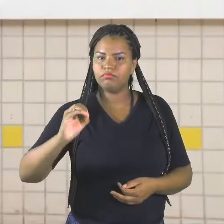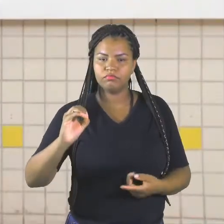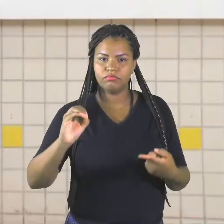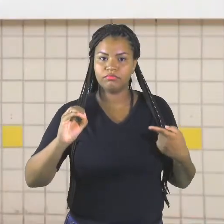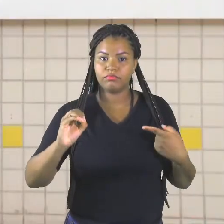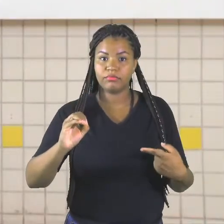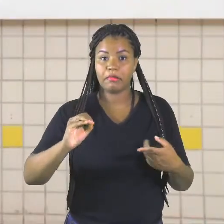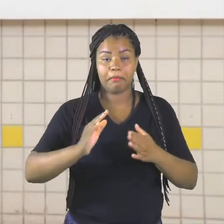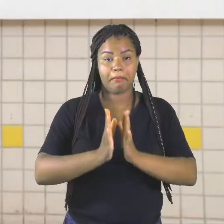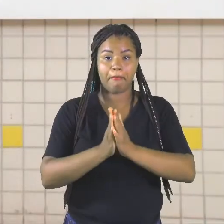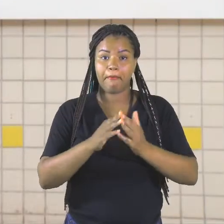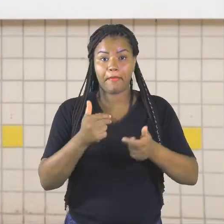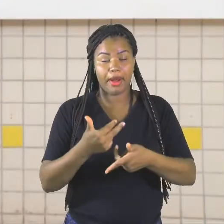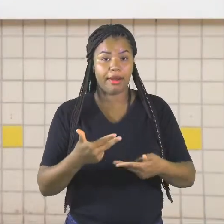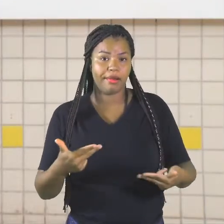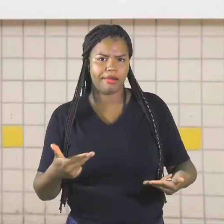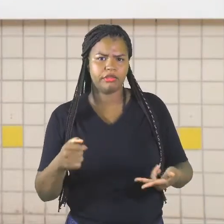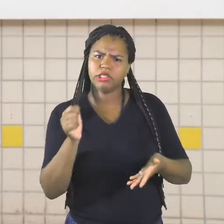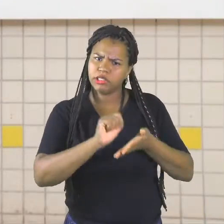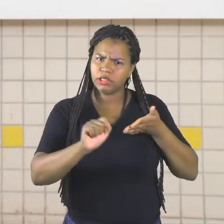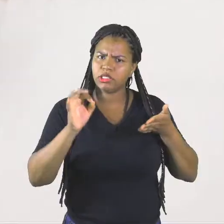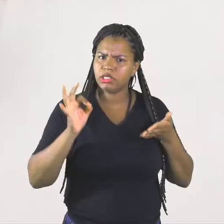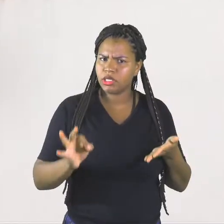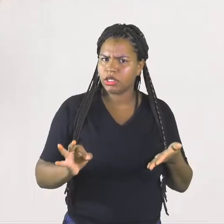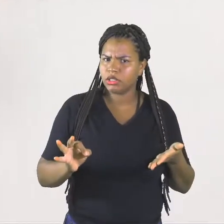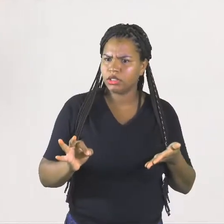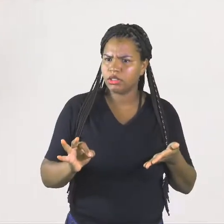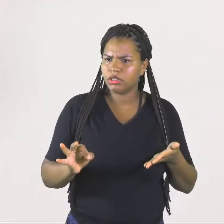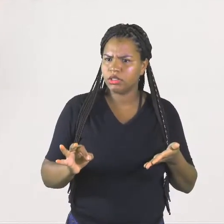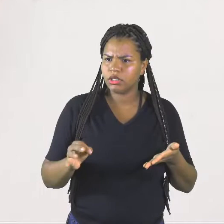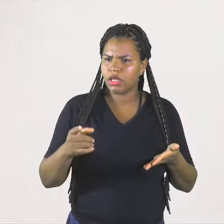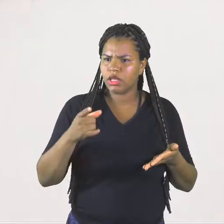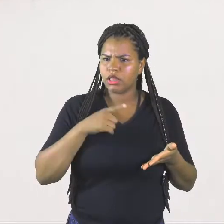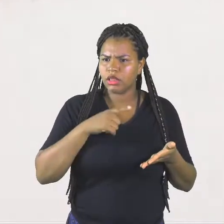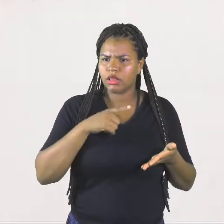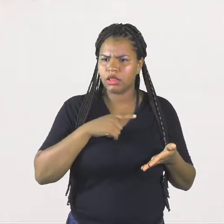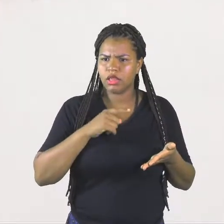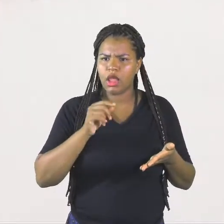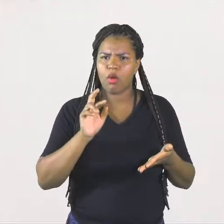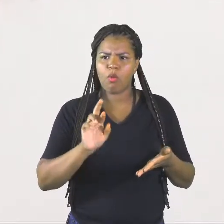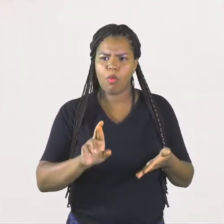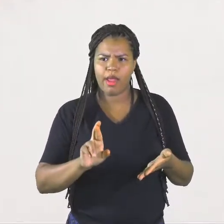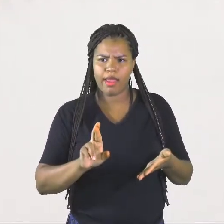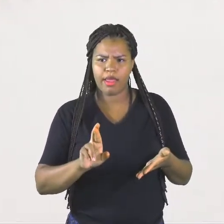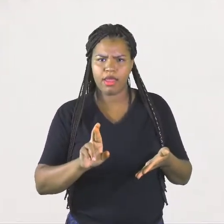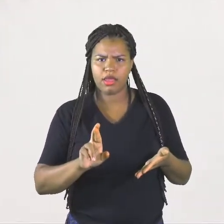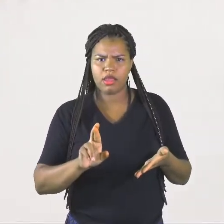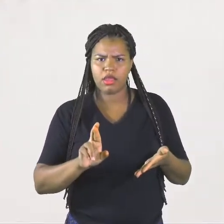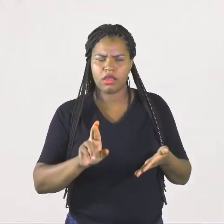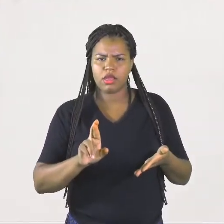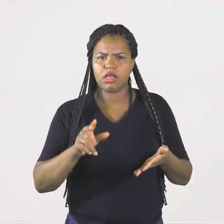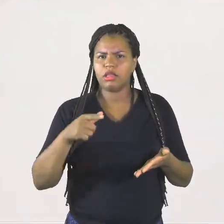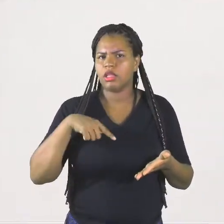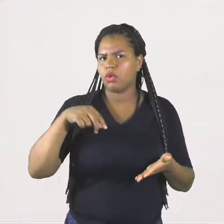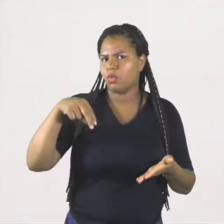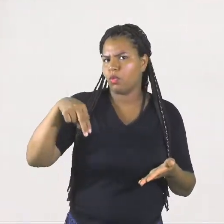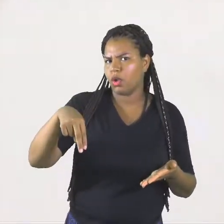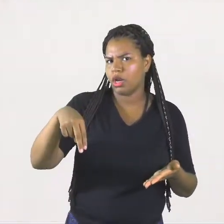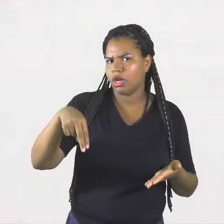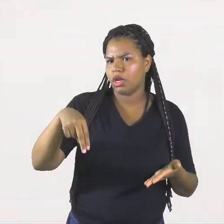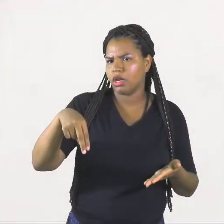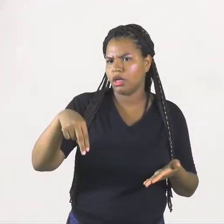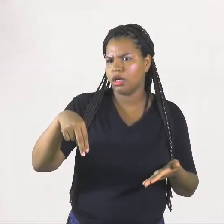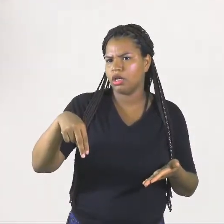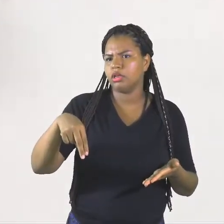Brinquedo. Tá escrito corretamente? Tem o R intrometido? Tem. Tem o N lá que muda o solzinho do I?